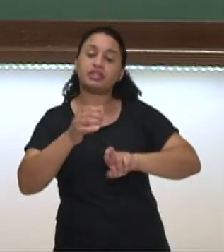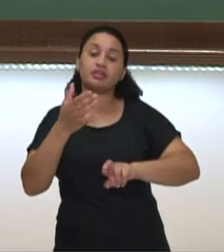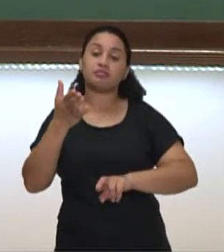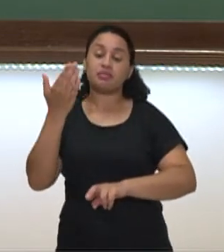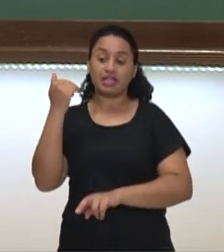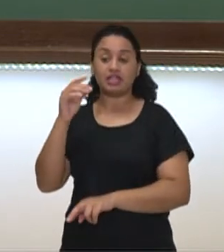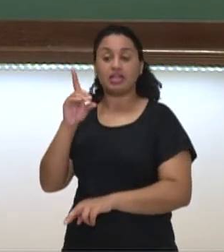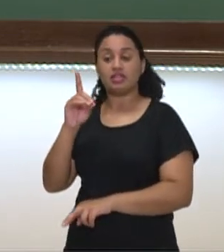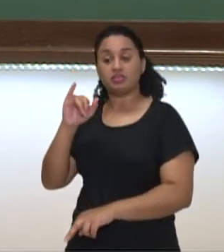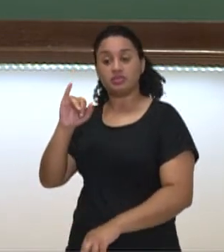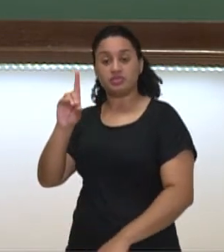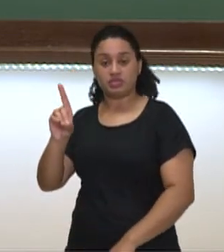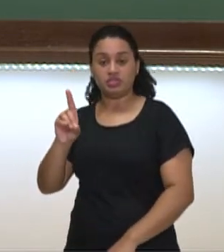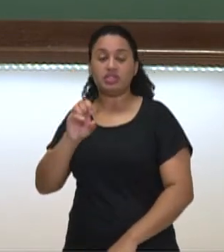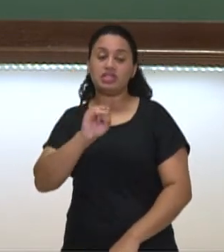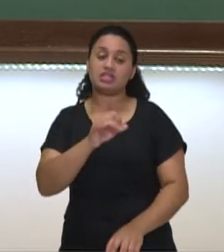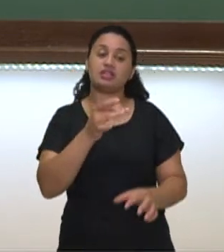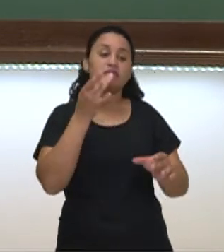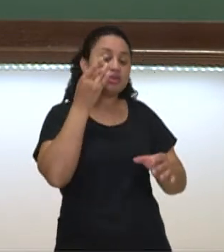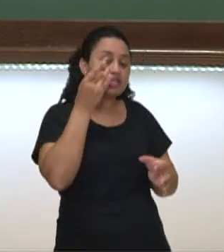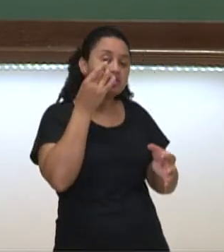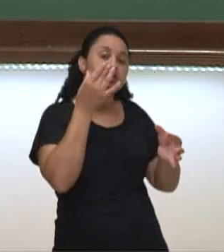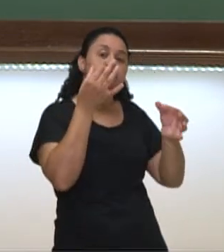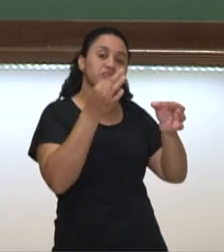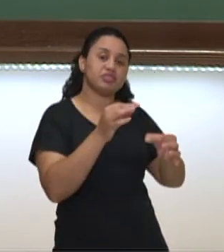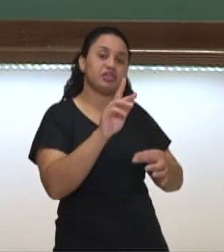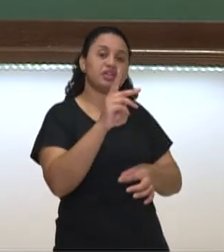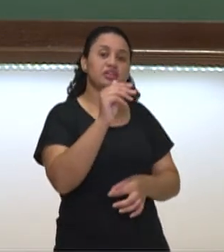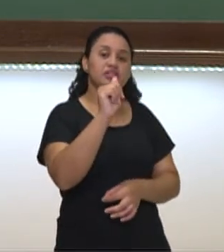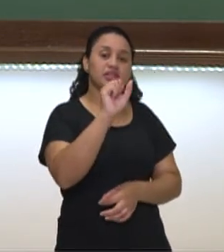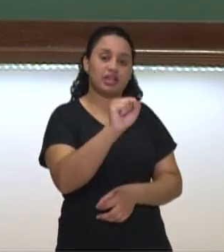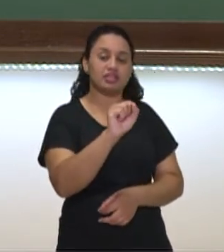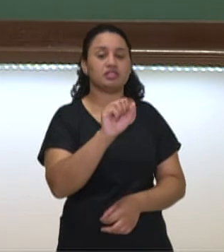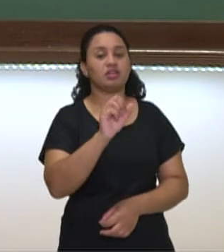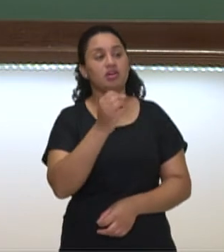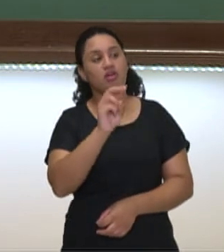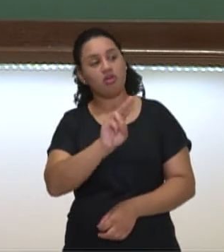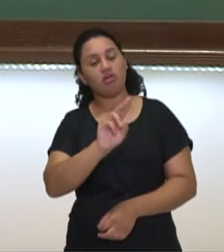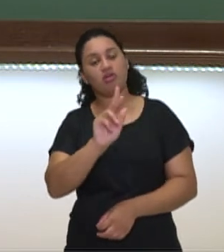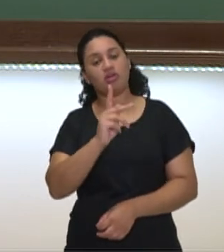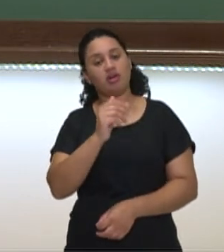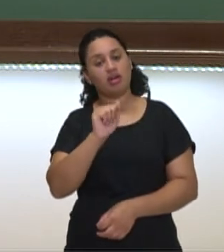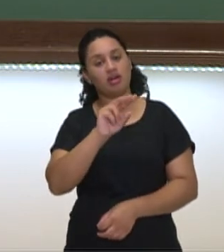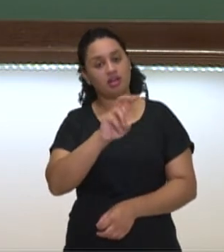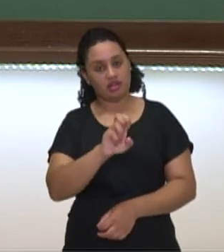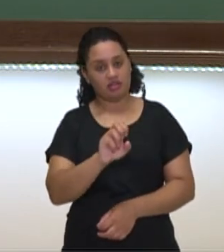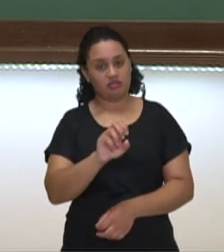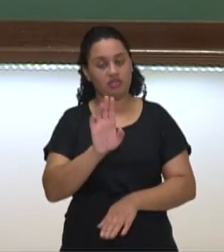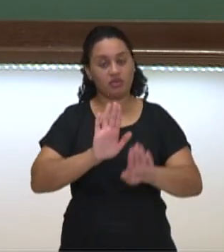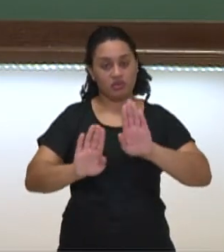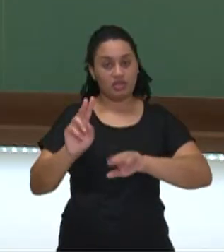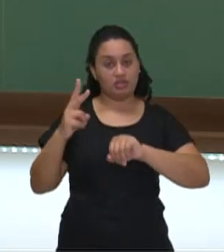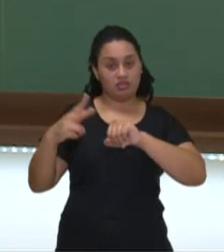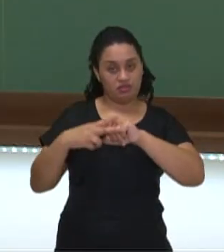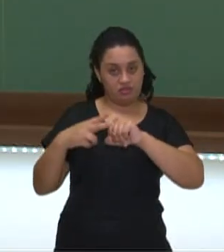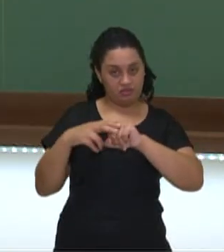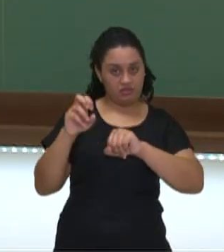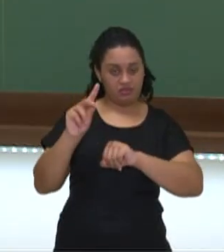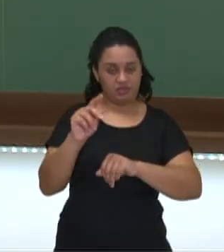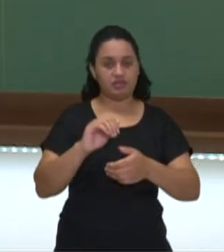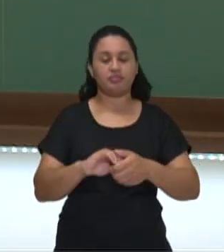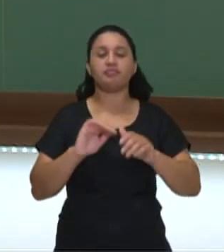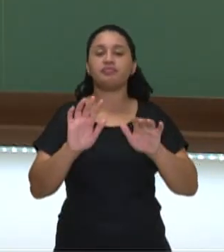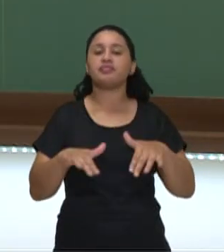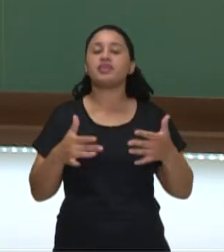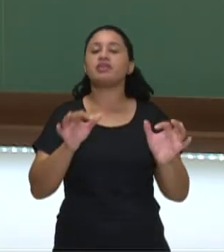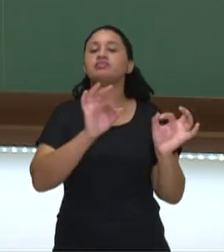É did, tá? Se é presente perfeito, have ou has. E cuidado com os verbos também. Tá ok, pessoal? Então, o